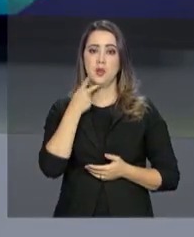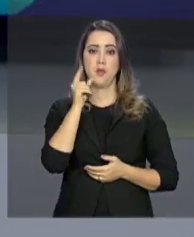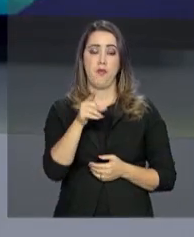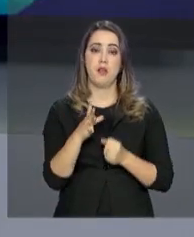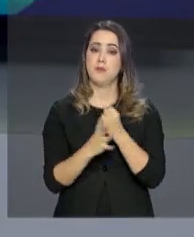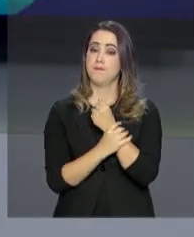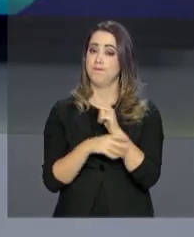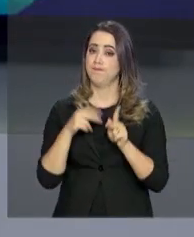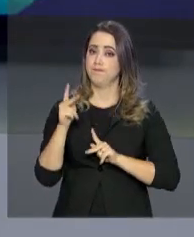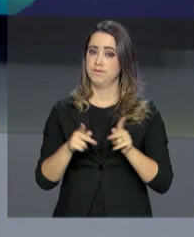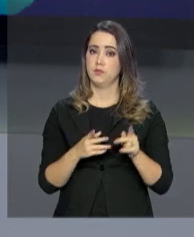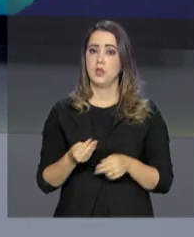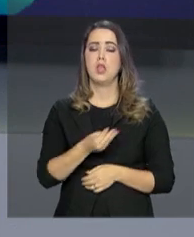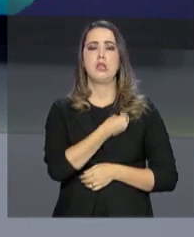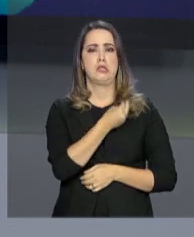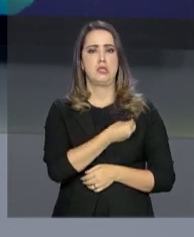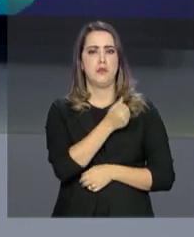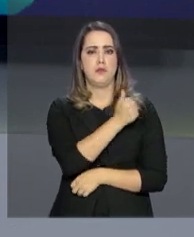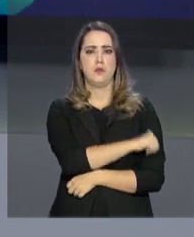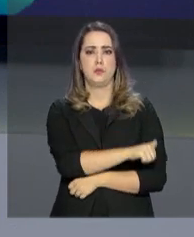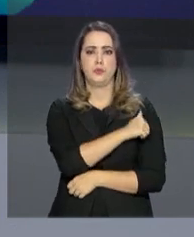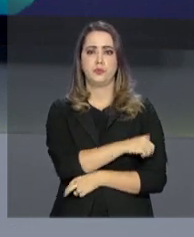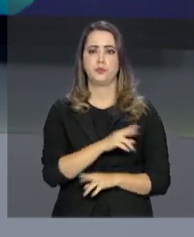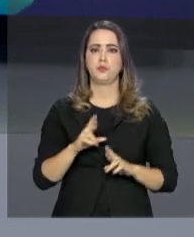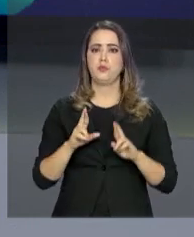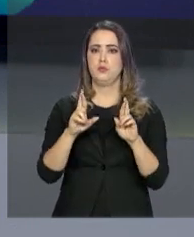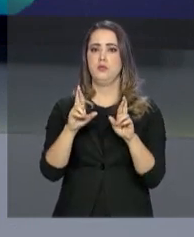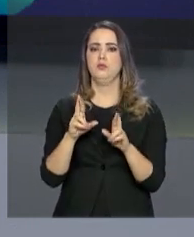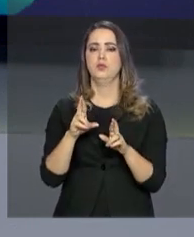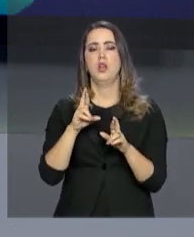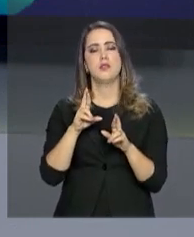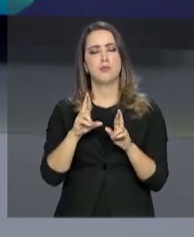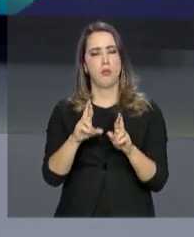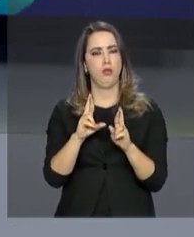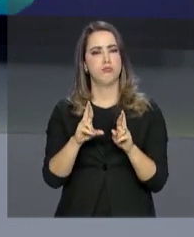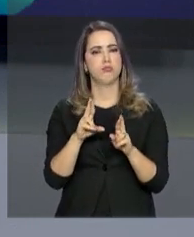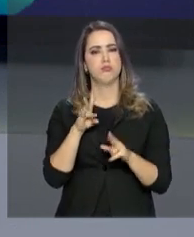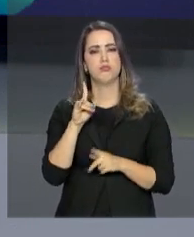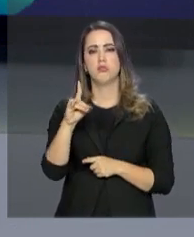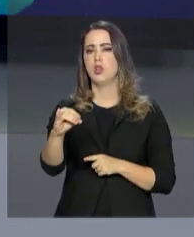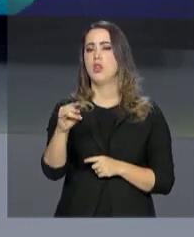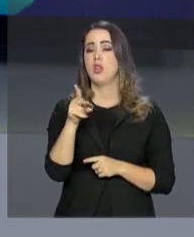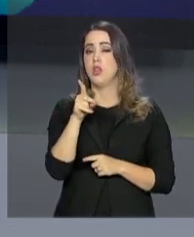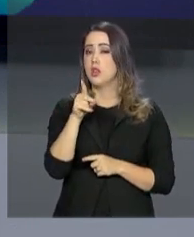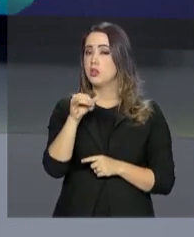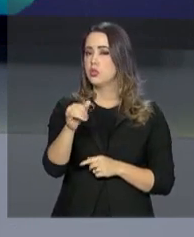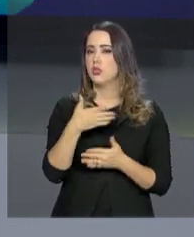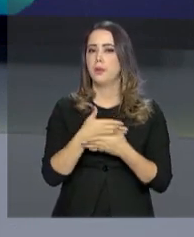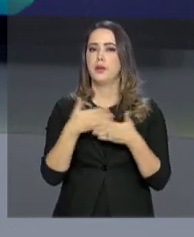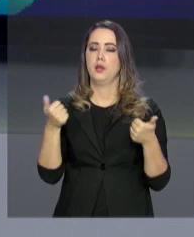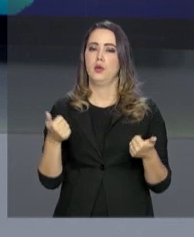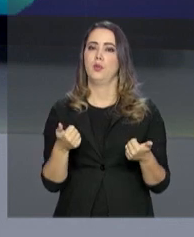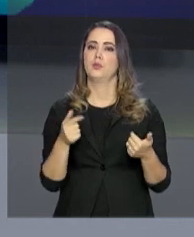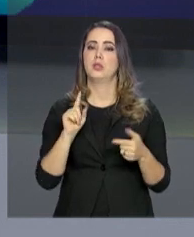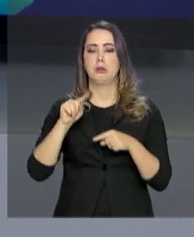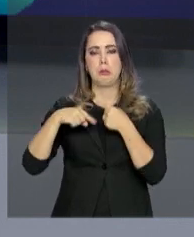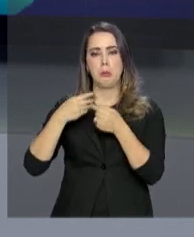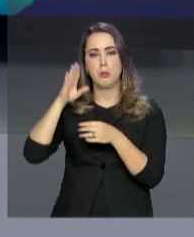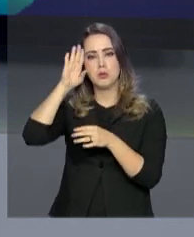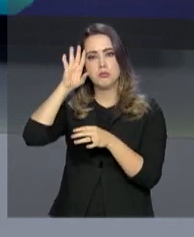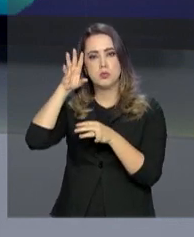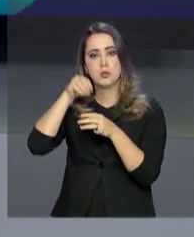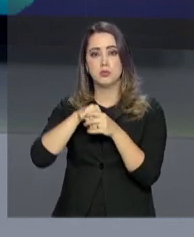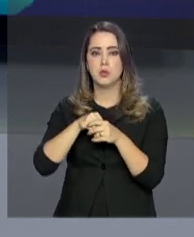segurança pública. Quem vive no Rio de Janeiro espera por dias melhores depois das ações da Intervenção Federal no Estado. E os